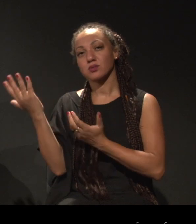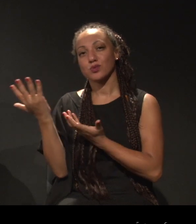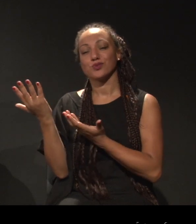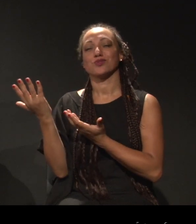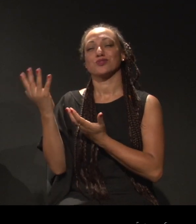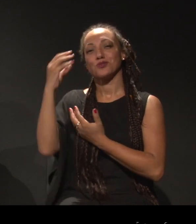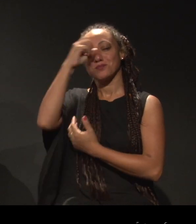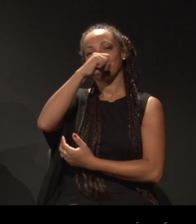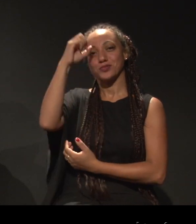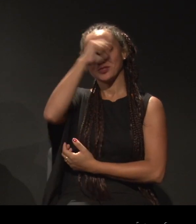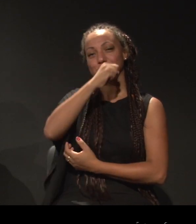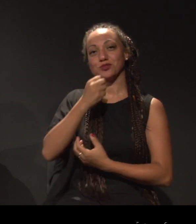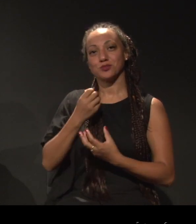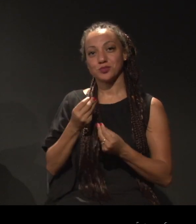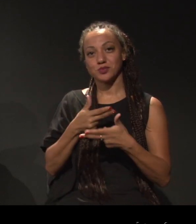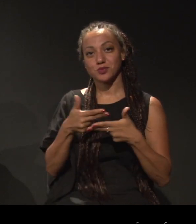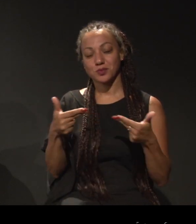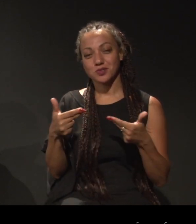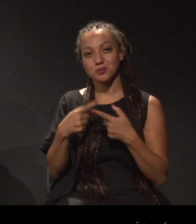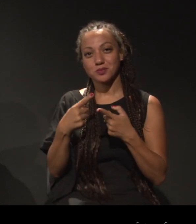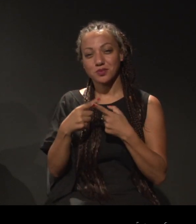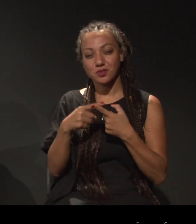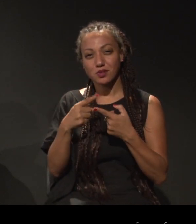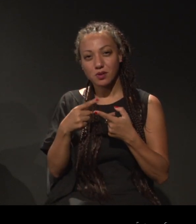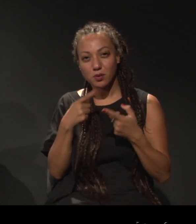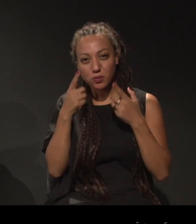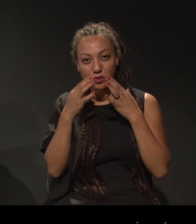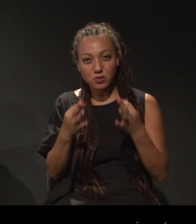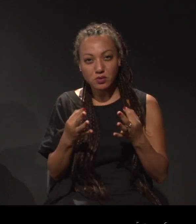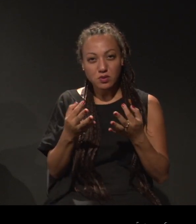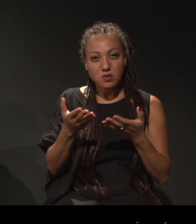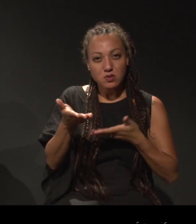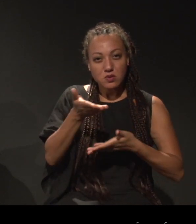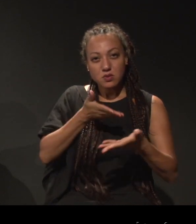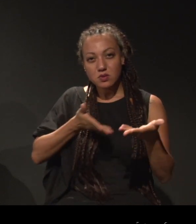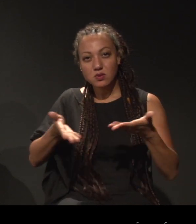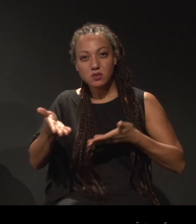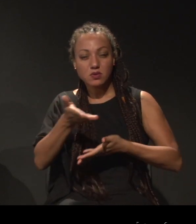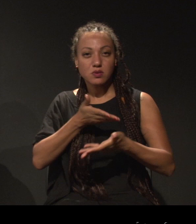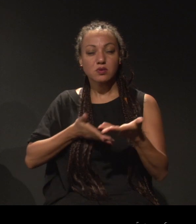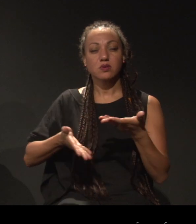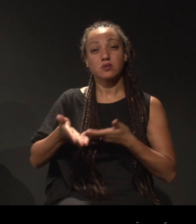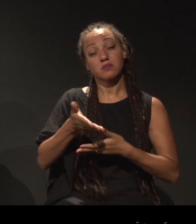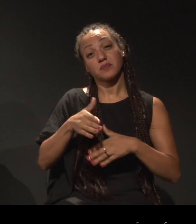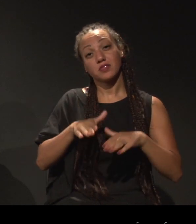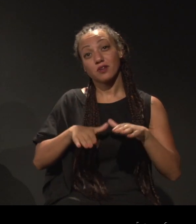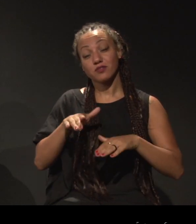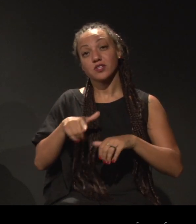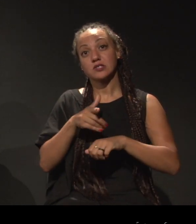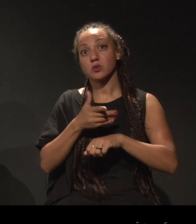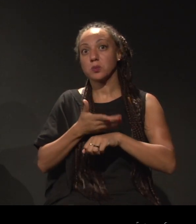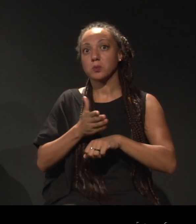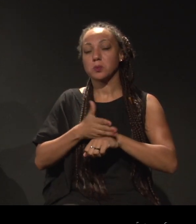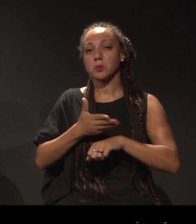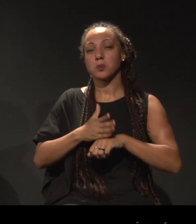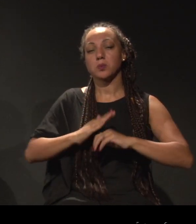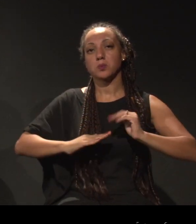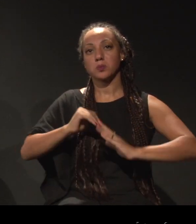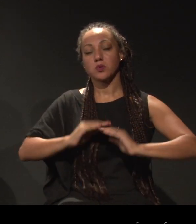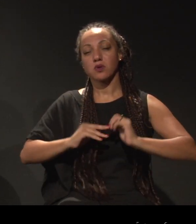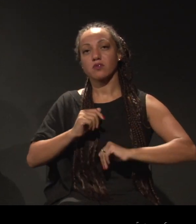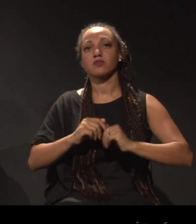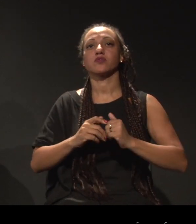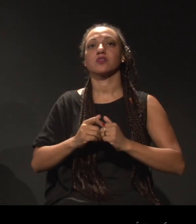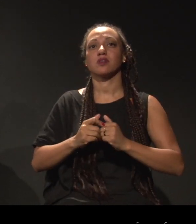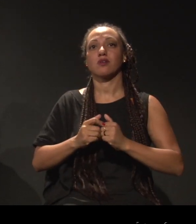aprende muito se ouvindo. E talvez esse seja um exercício que a gente ainda